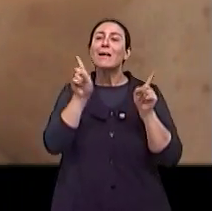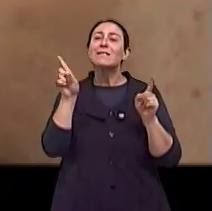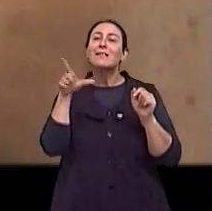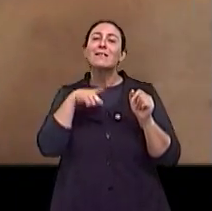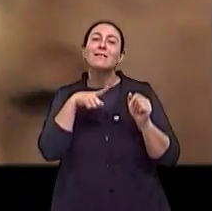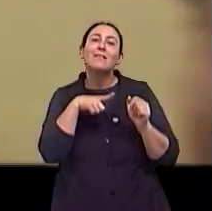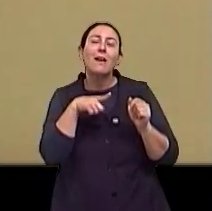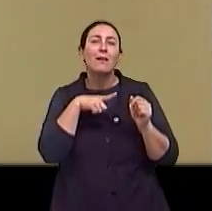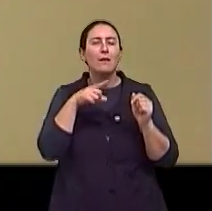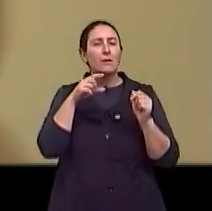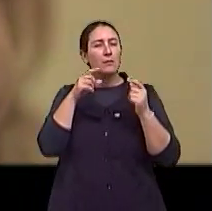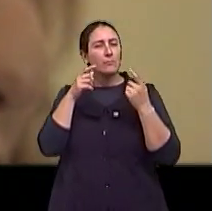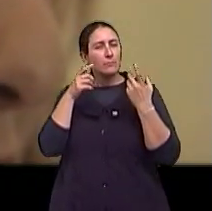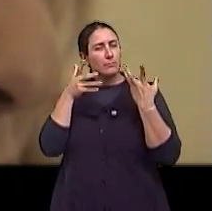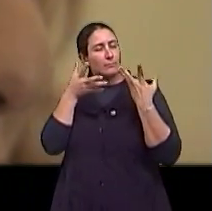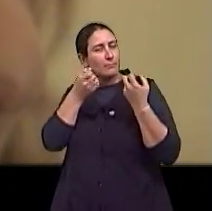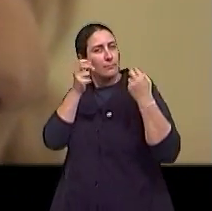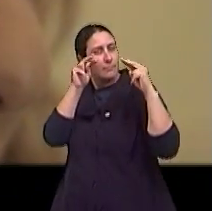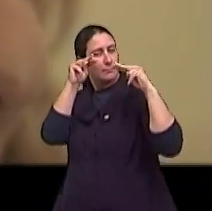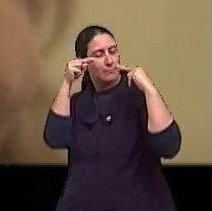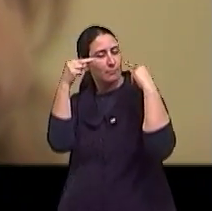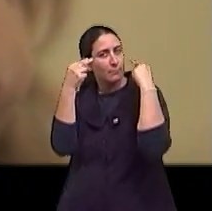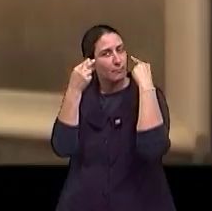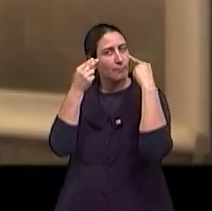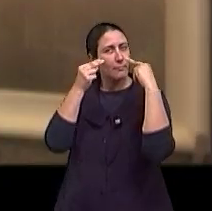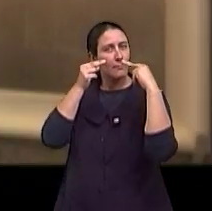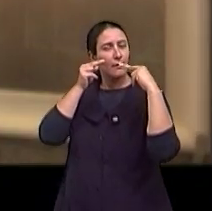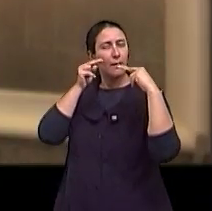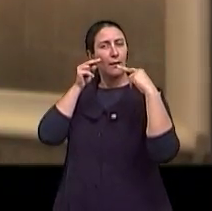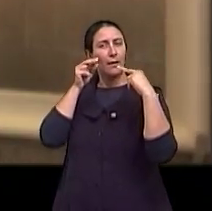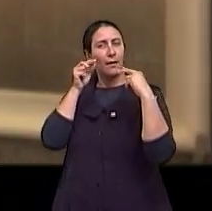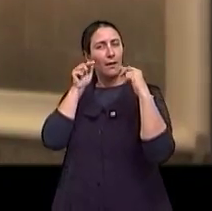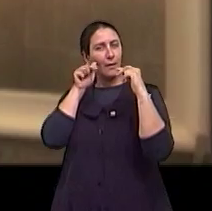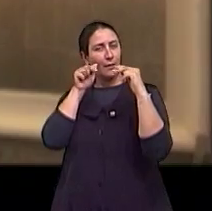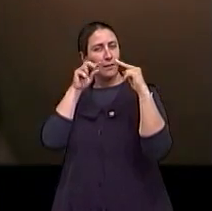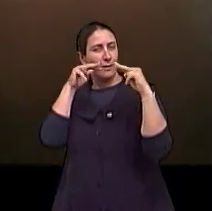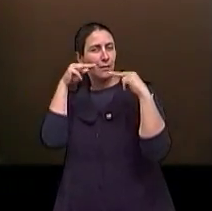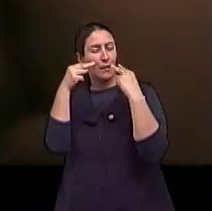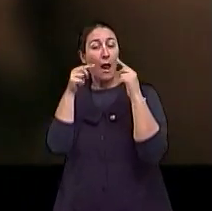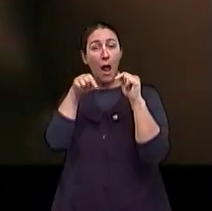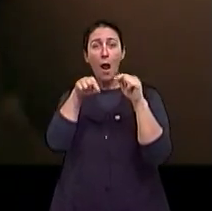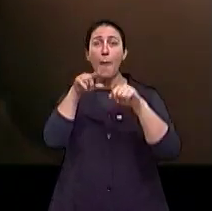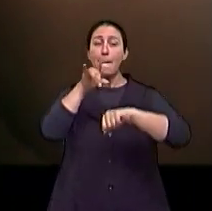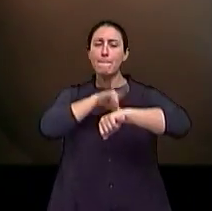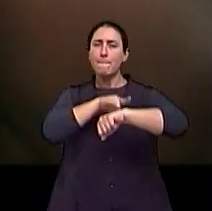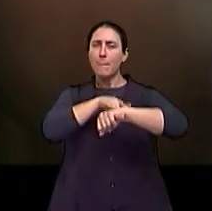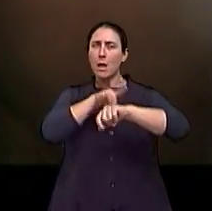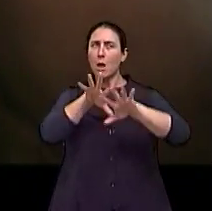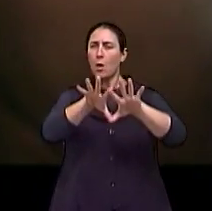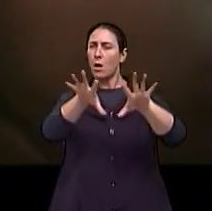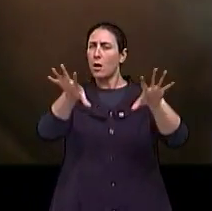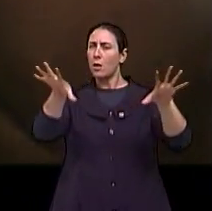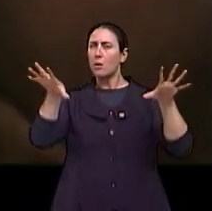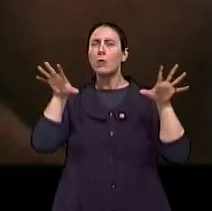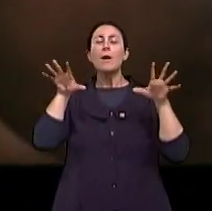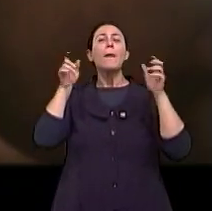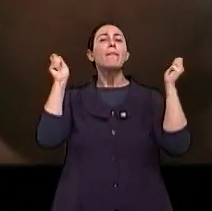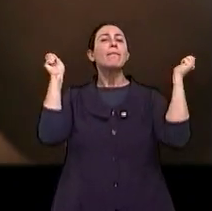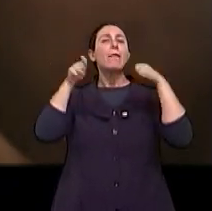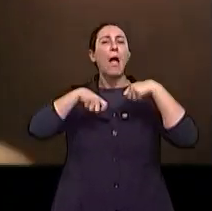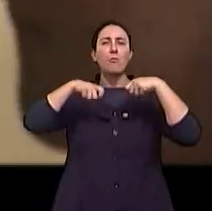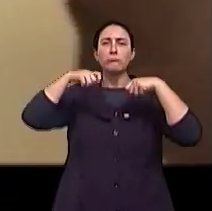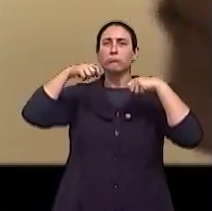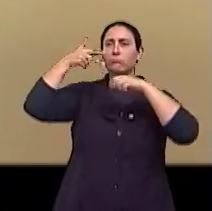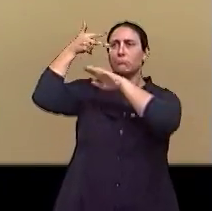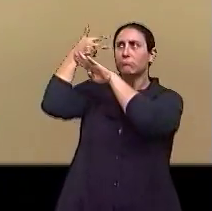densidade dramática e intimidade entre elas. Então, esse banheiro foi muito bem escolhido, né? Que permitia